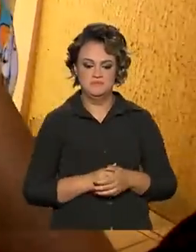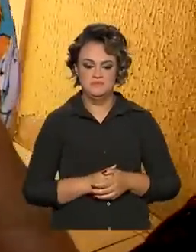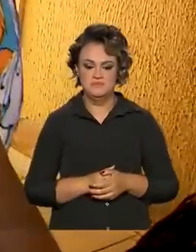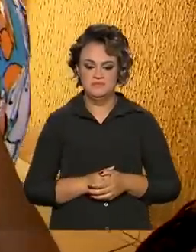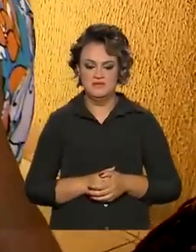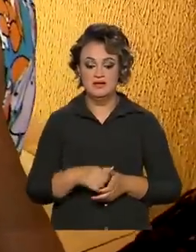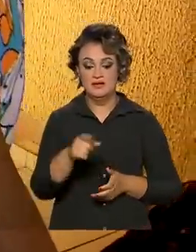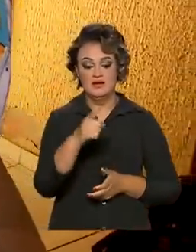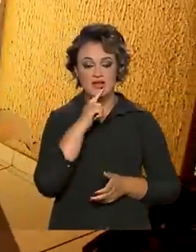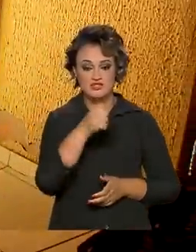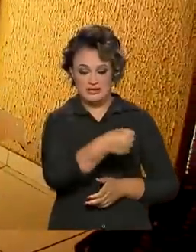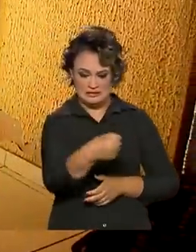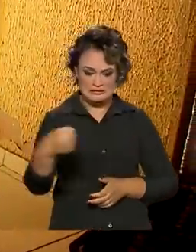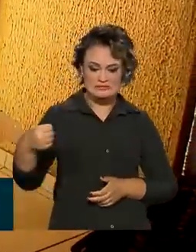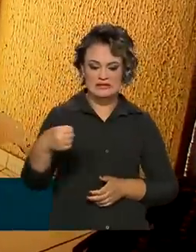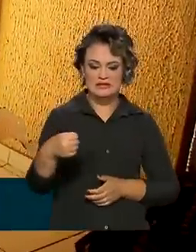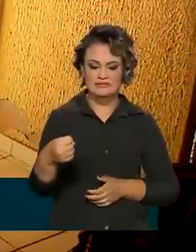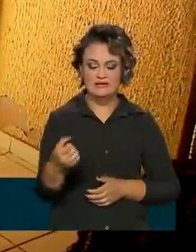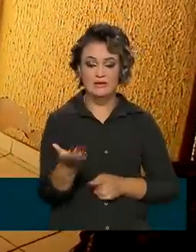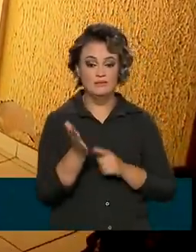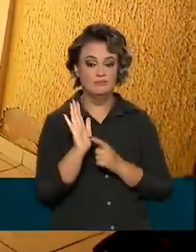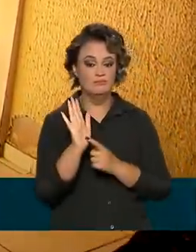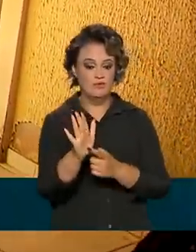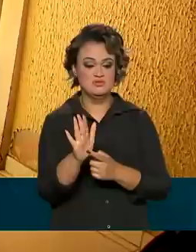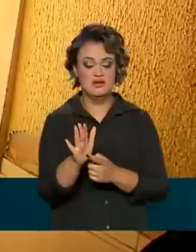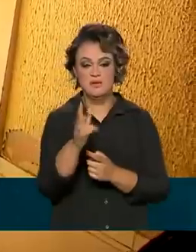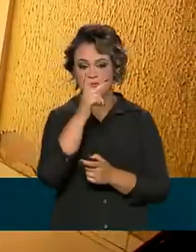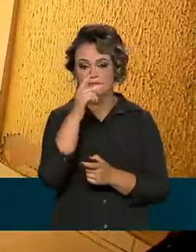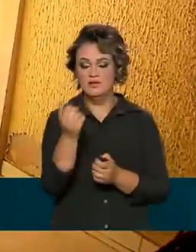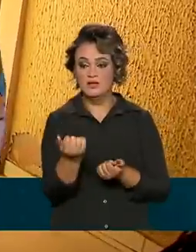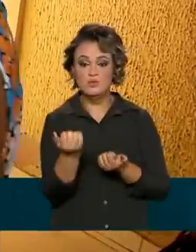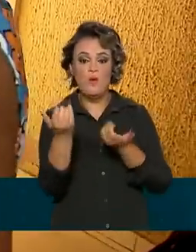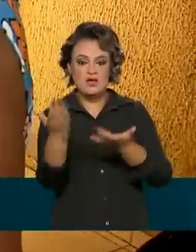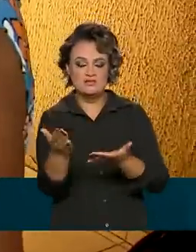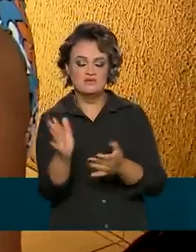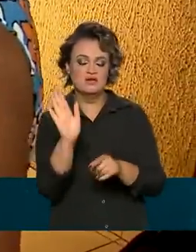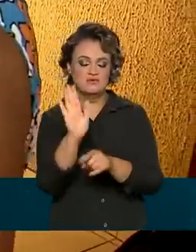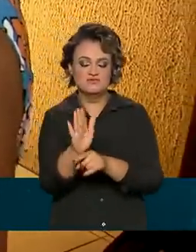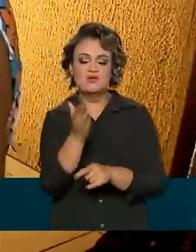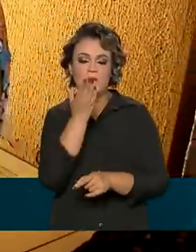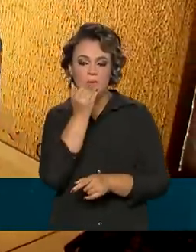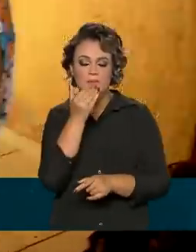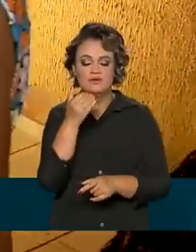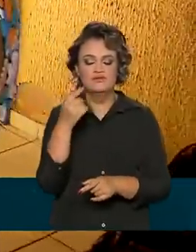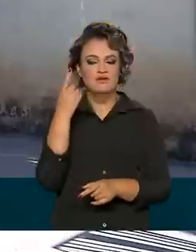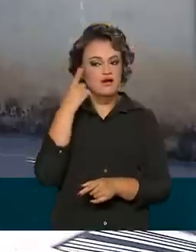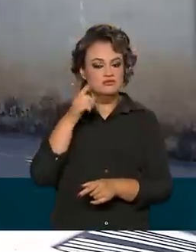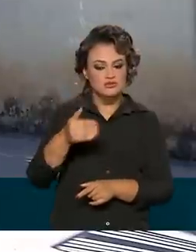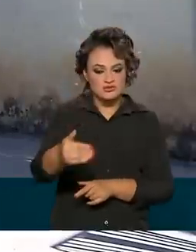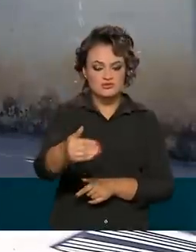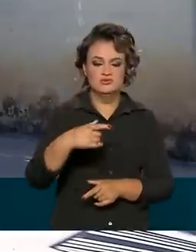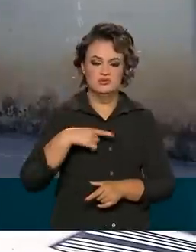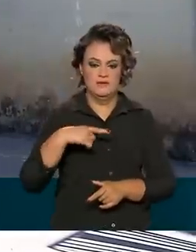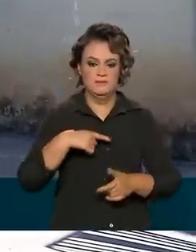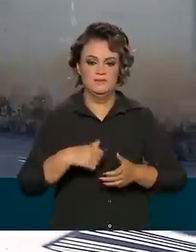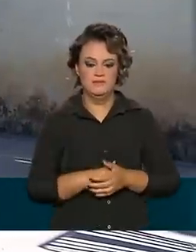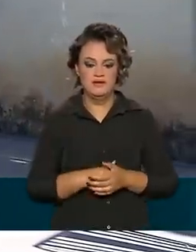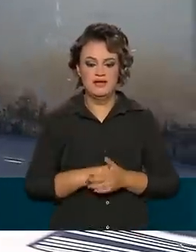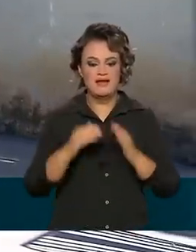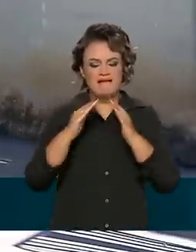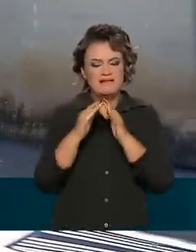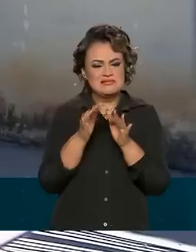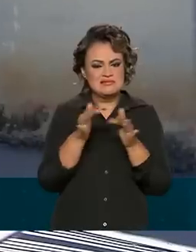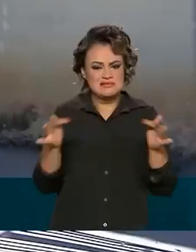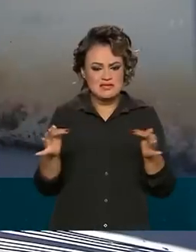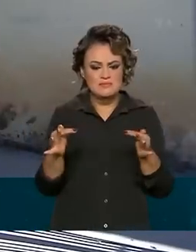Na geladeira, a Fátima mostra doações que vão alimentar a família nos próximos dias. Na pequena casa, no